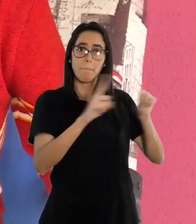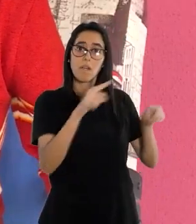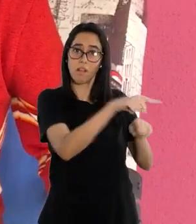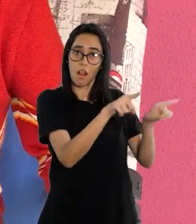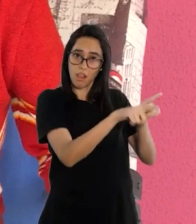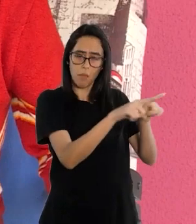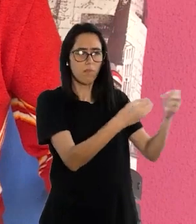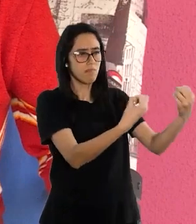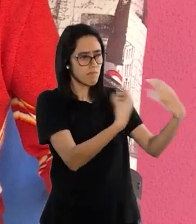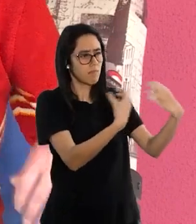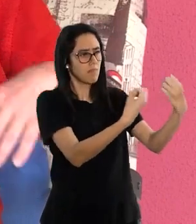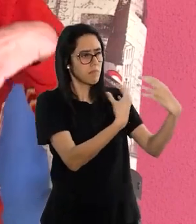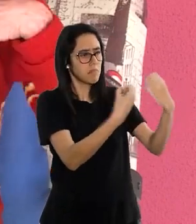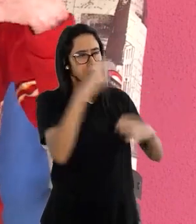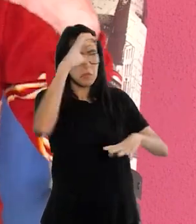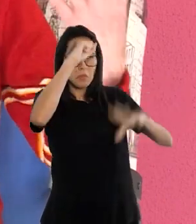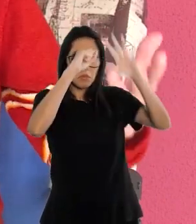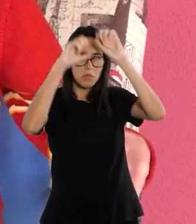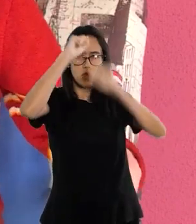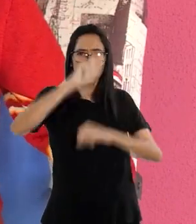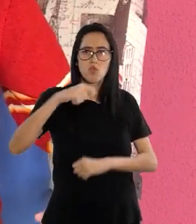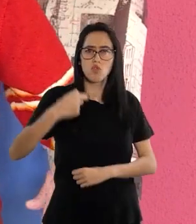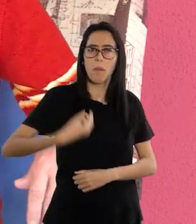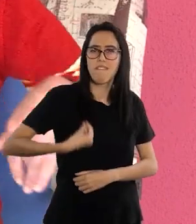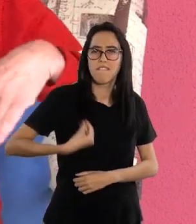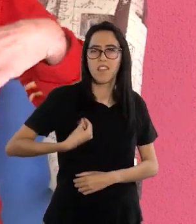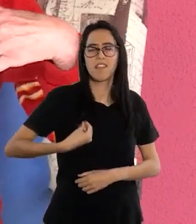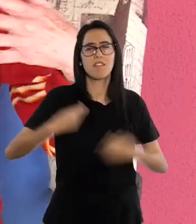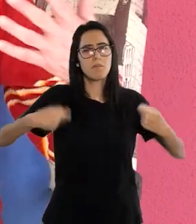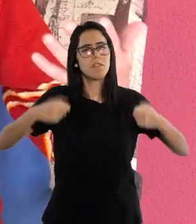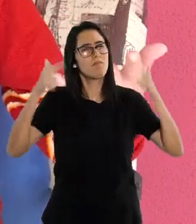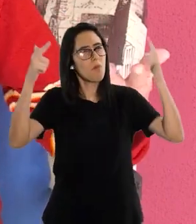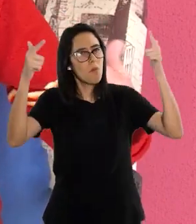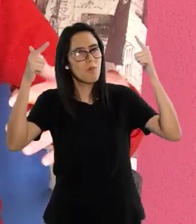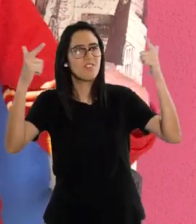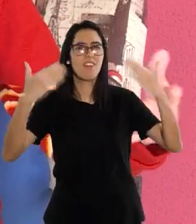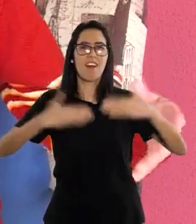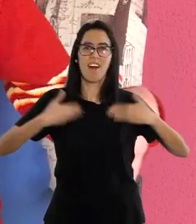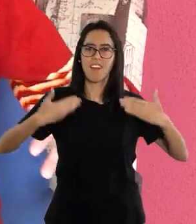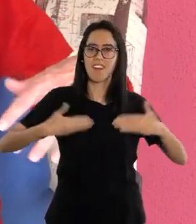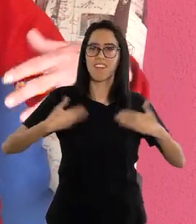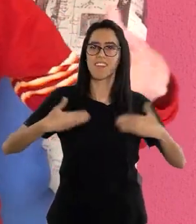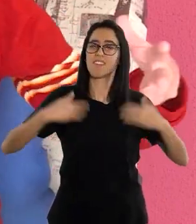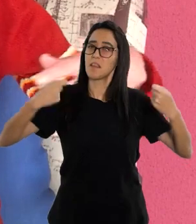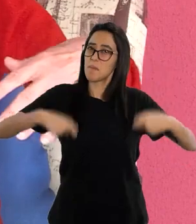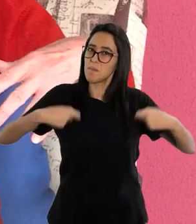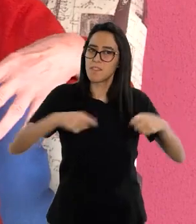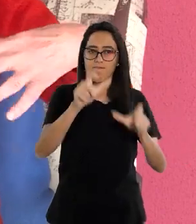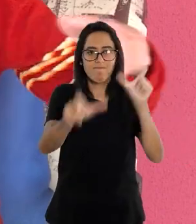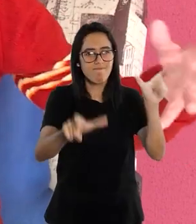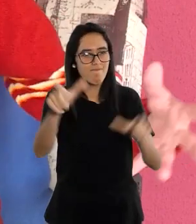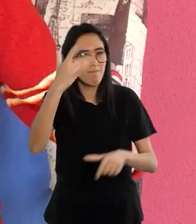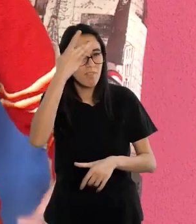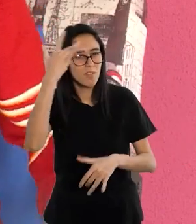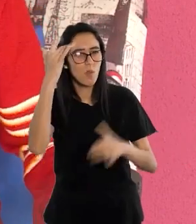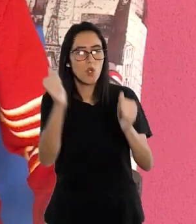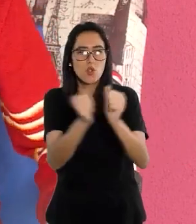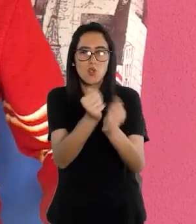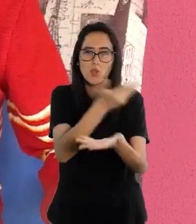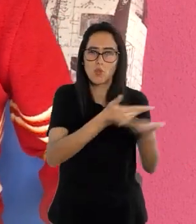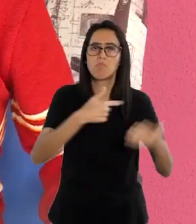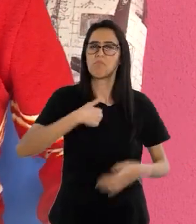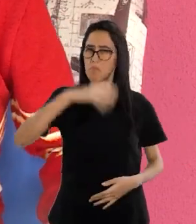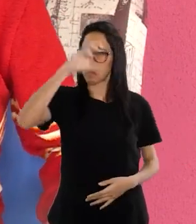muito. Muito. Ser mais extrovertida. Curtir mais as coisas. A alegria das pessoas. Eu